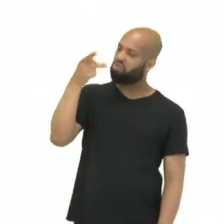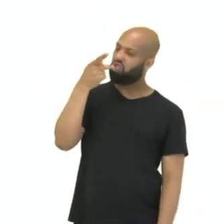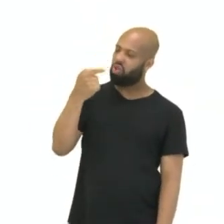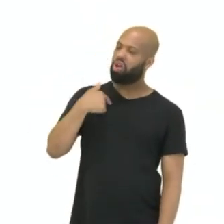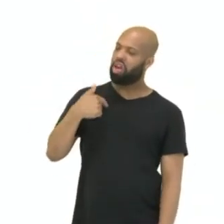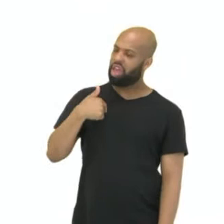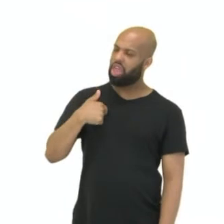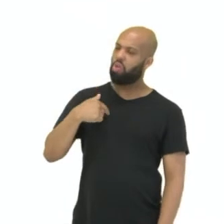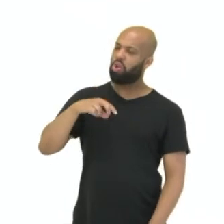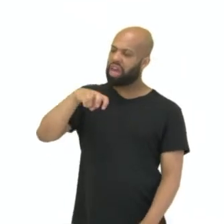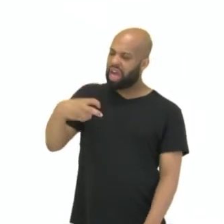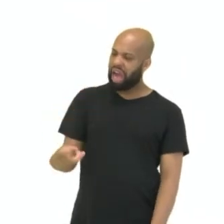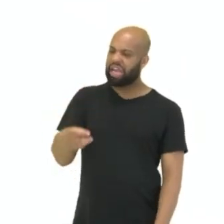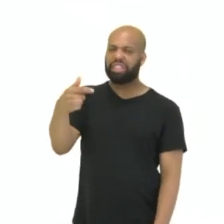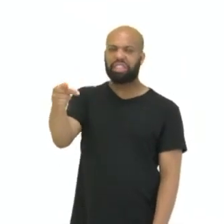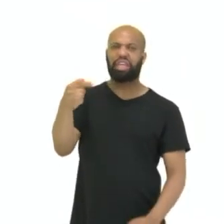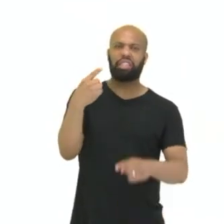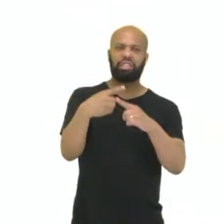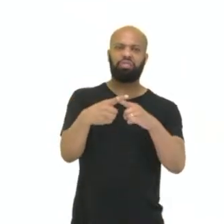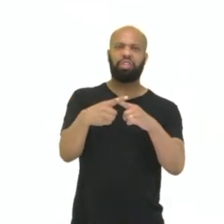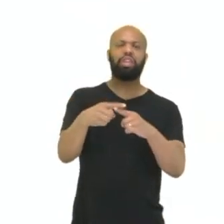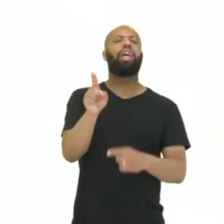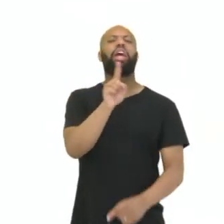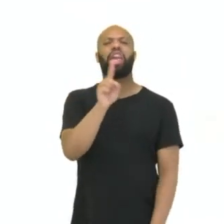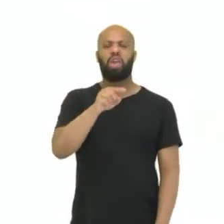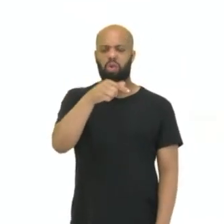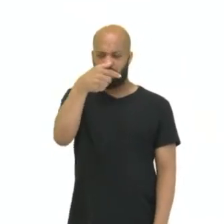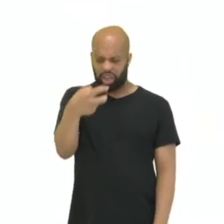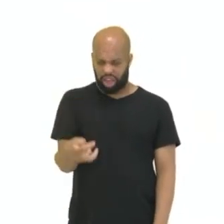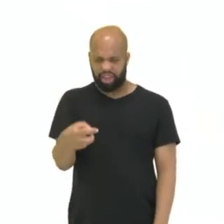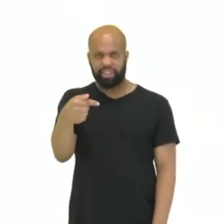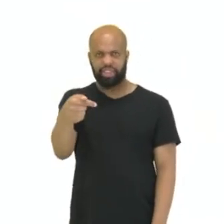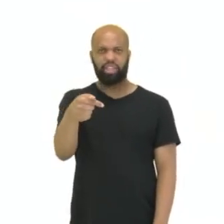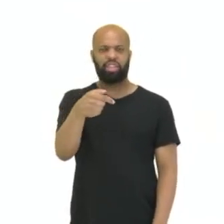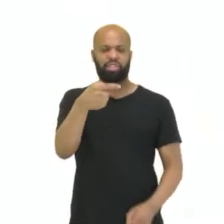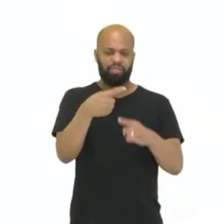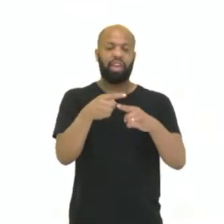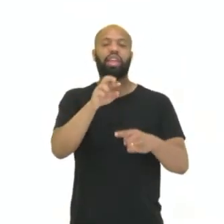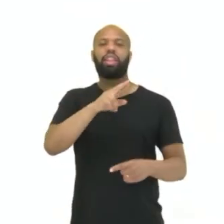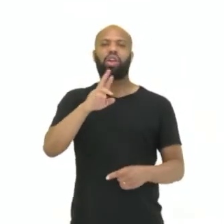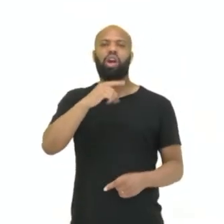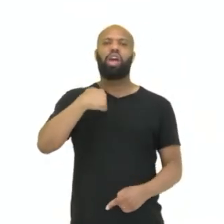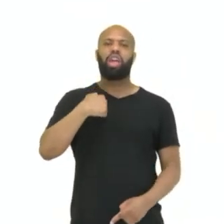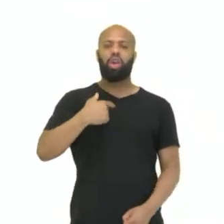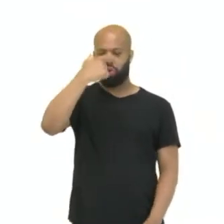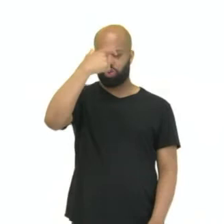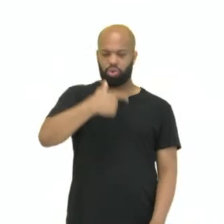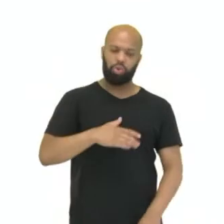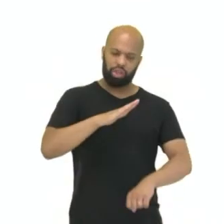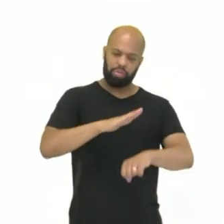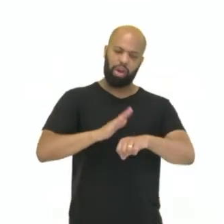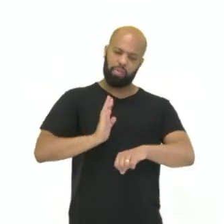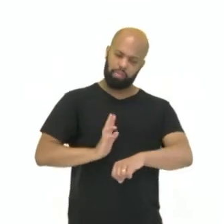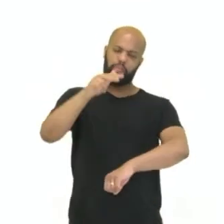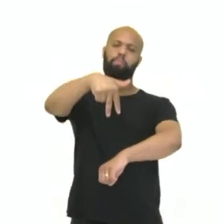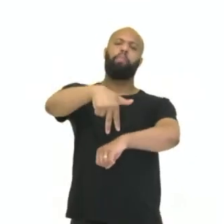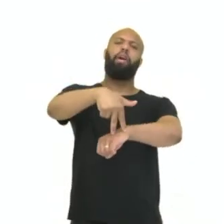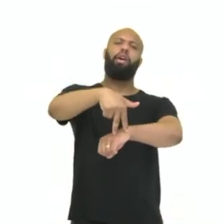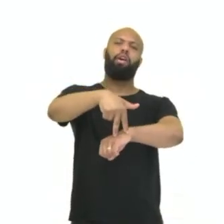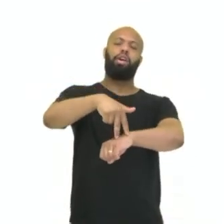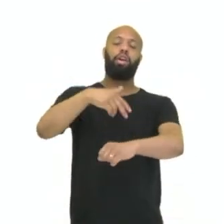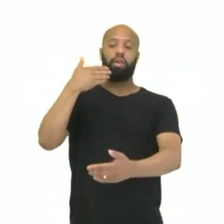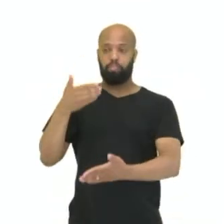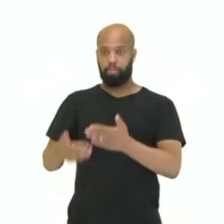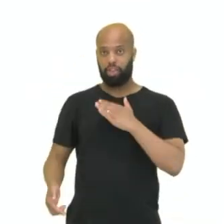derrubado. Mas o que ele pensou? Não, ele não foi o mais derrubado. Ele foi o que mais levantou. Então, ele foi derrubado sete vezes,